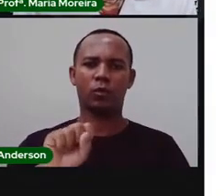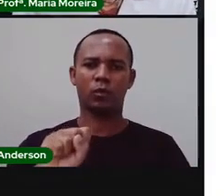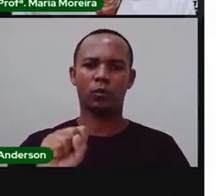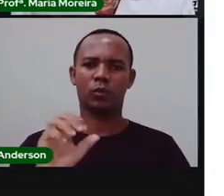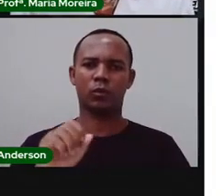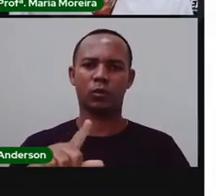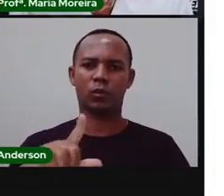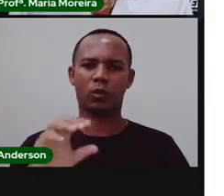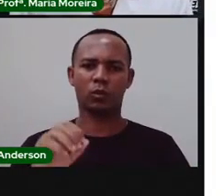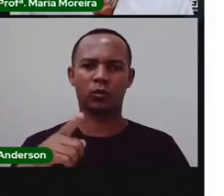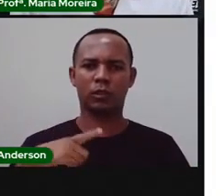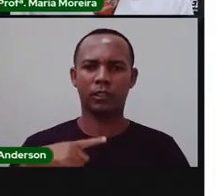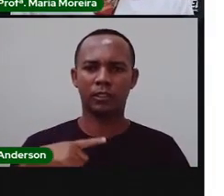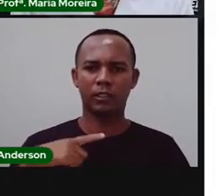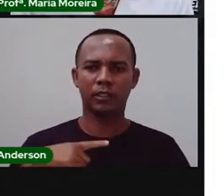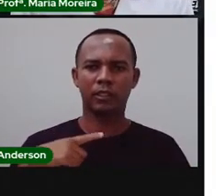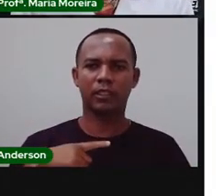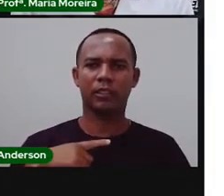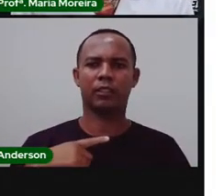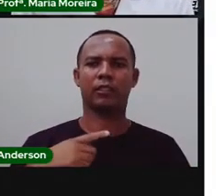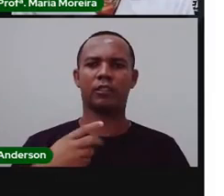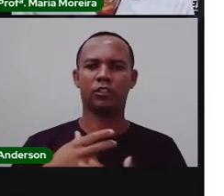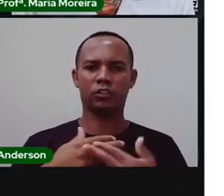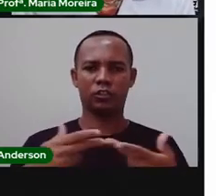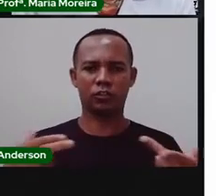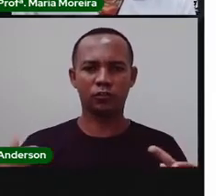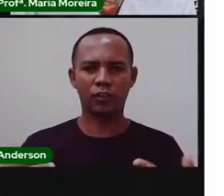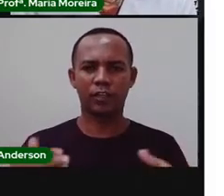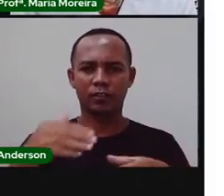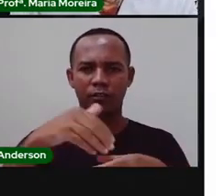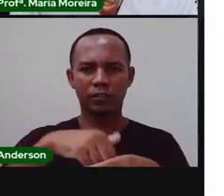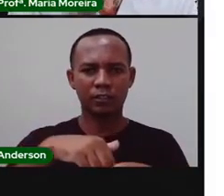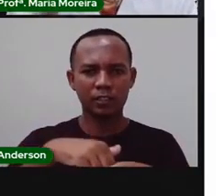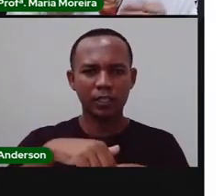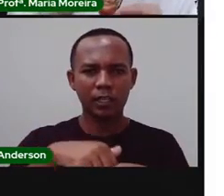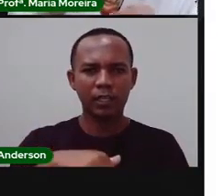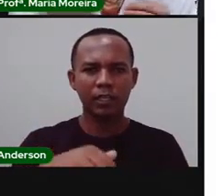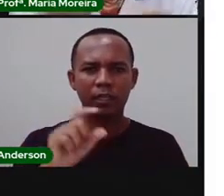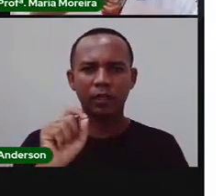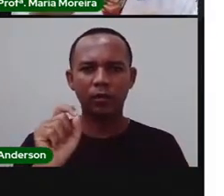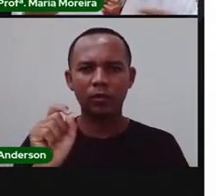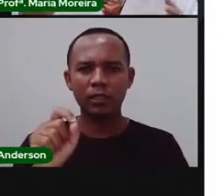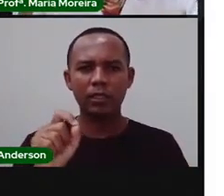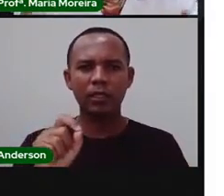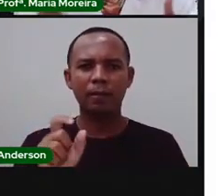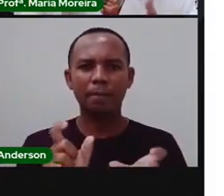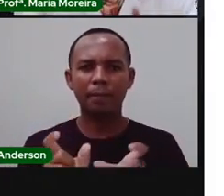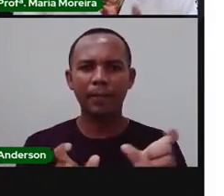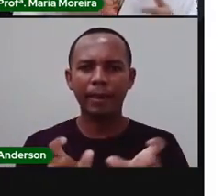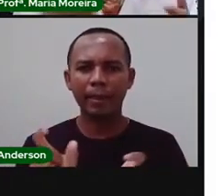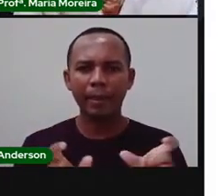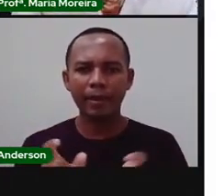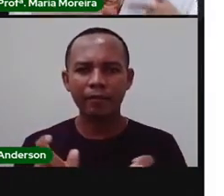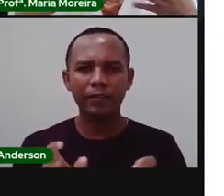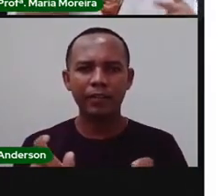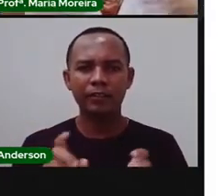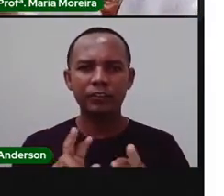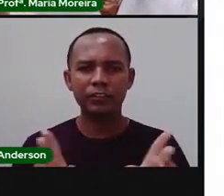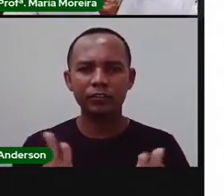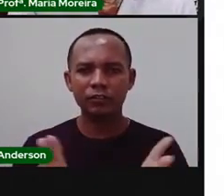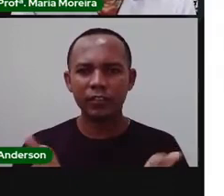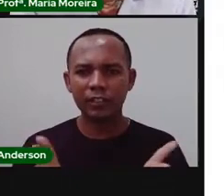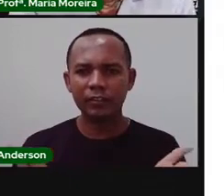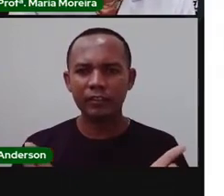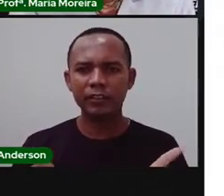Argila, caulim, areia, arenito e granulito. São palavras científicas para dizer que o solo, ele é